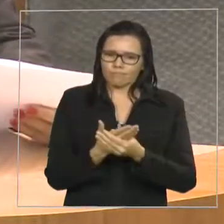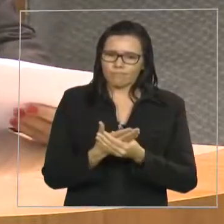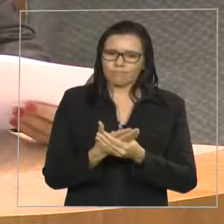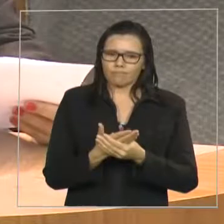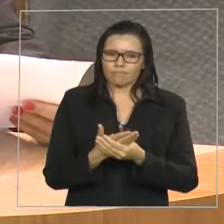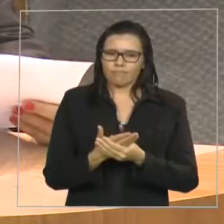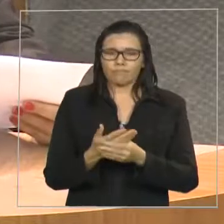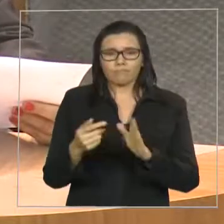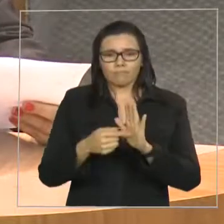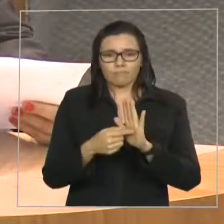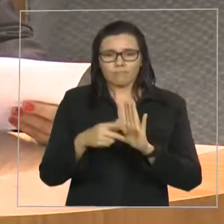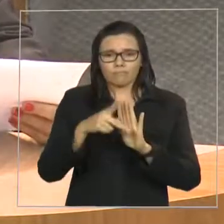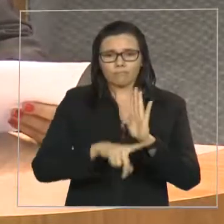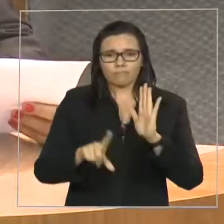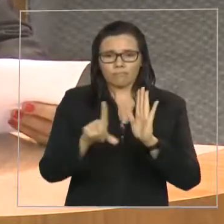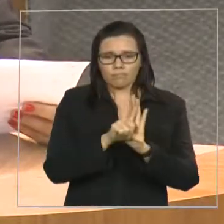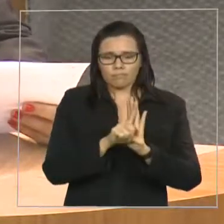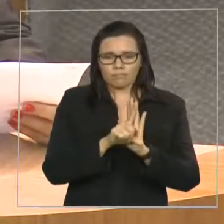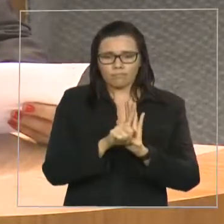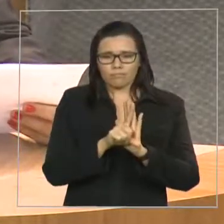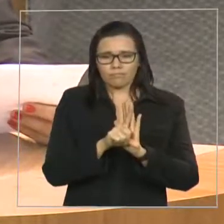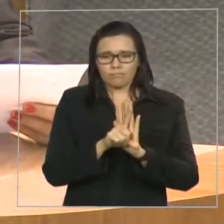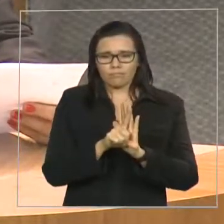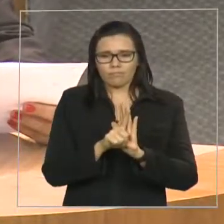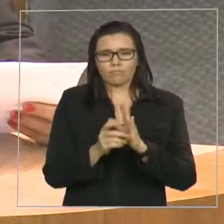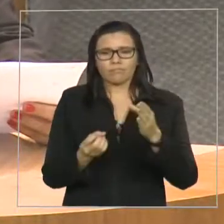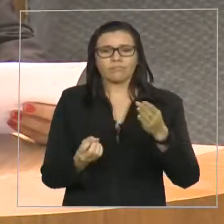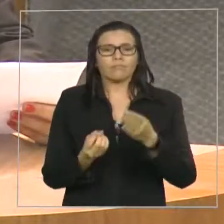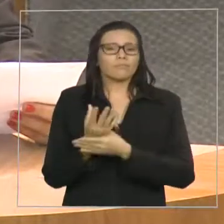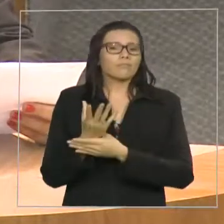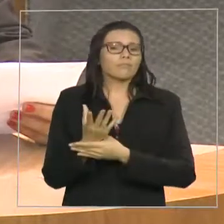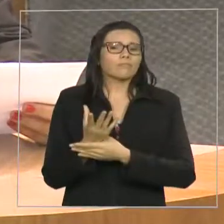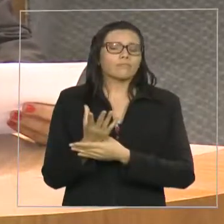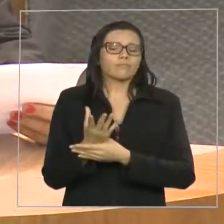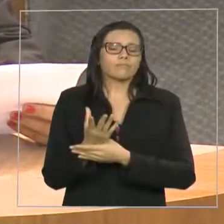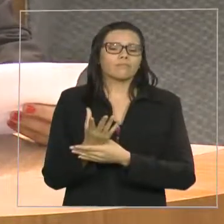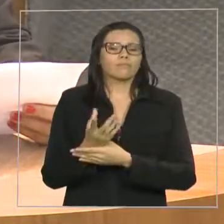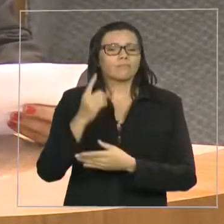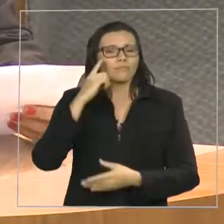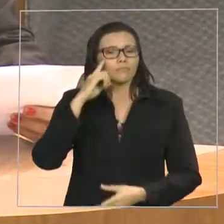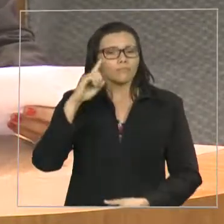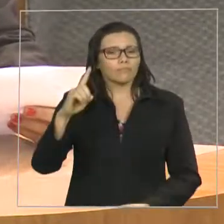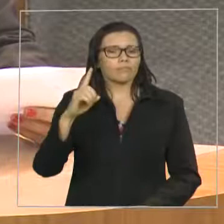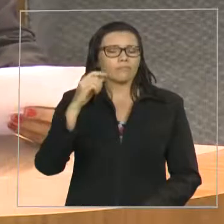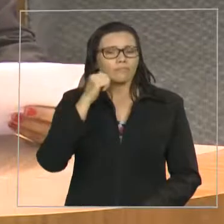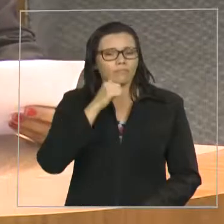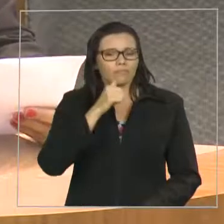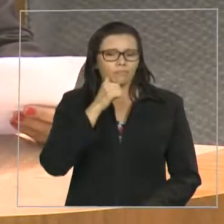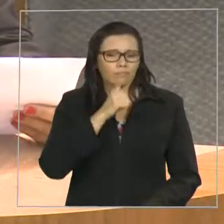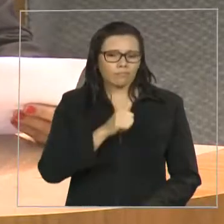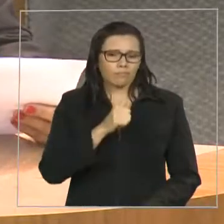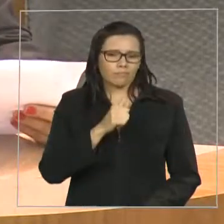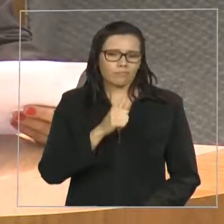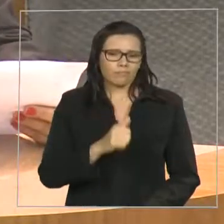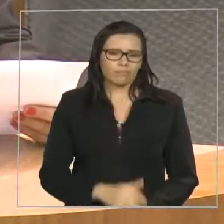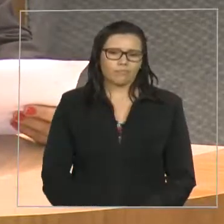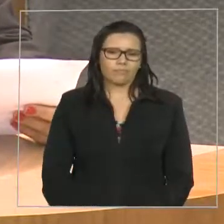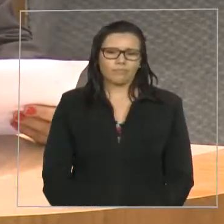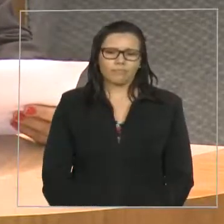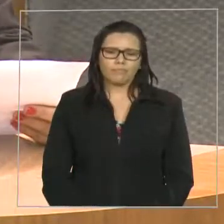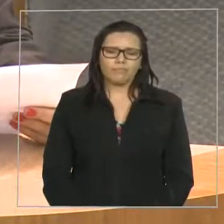projeto de lei que institui o Dia da Mulher Empreendedora Maranhense.